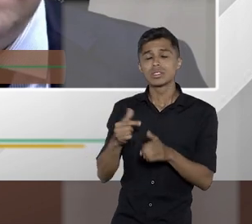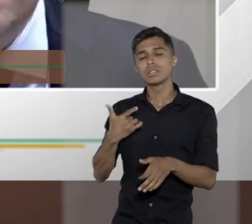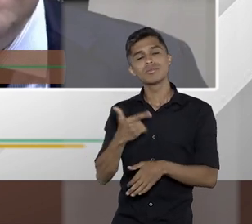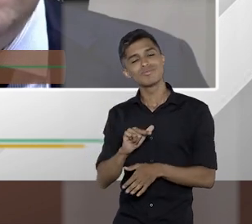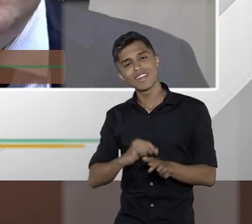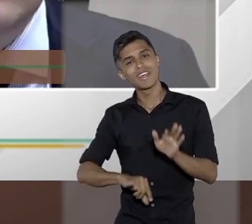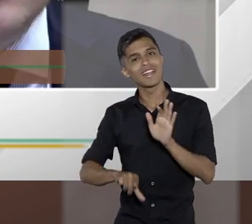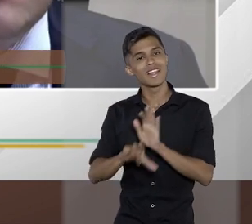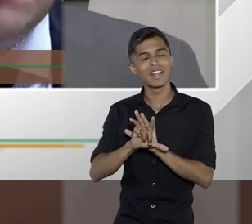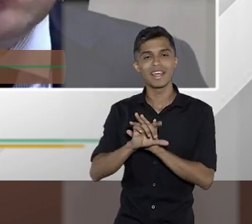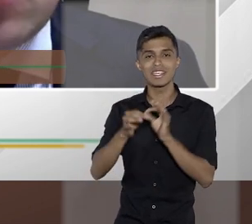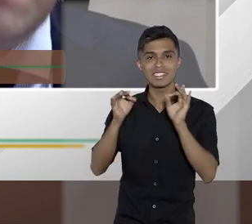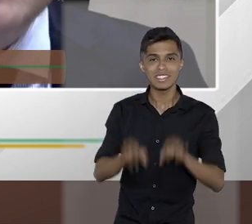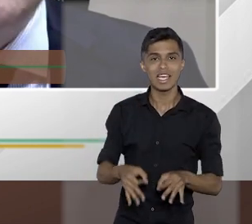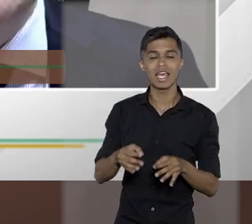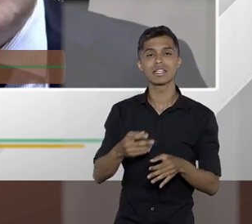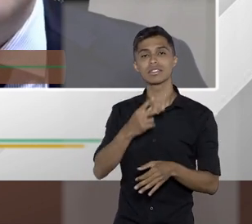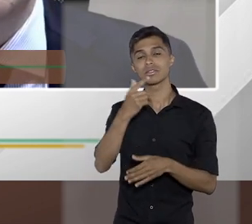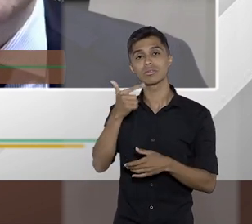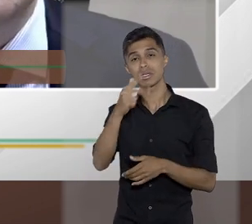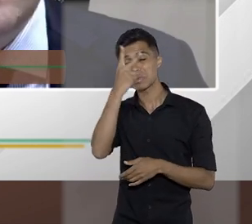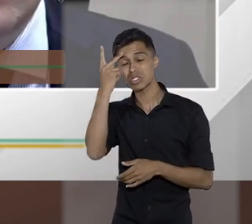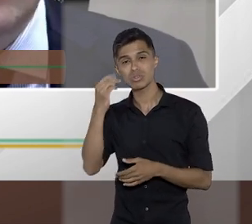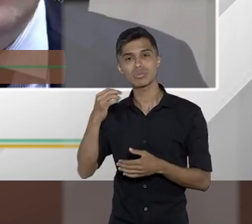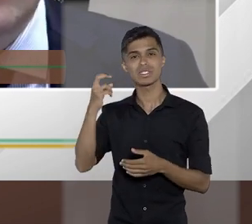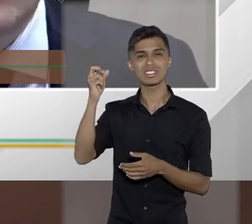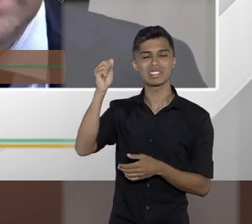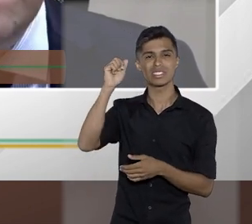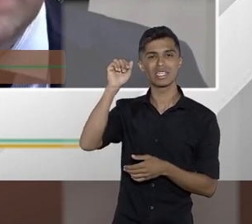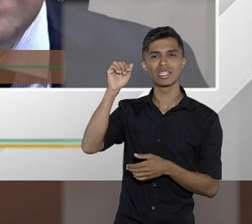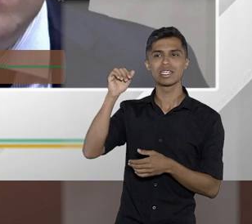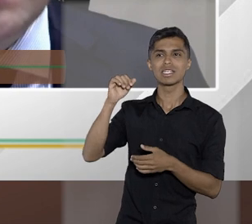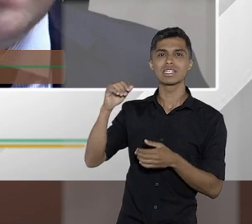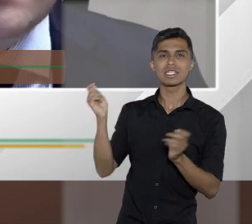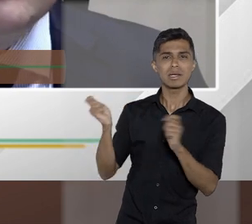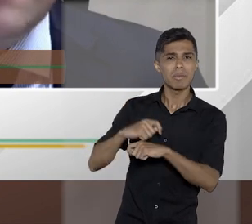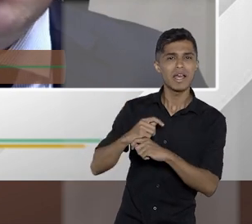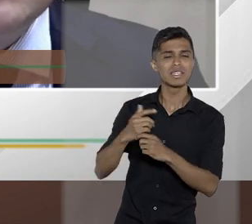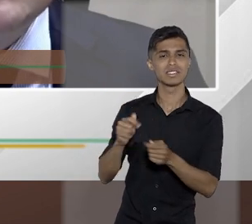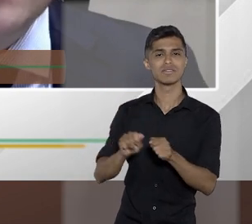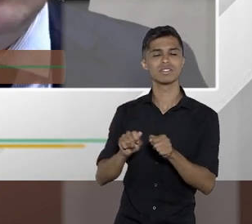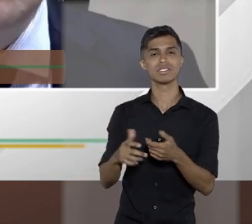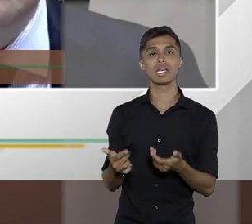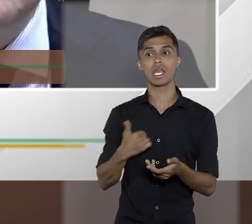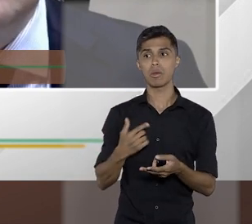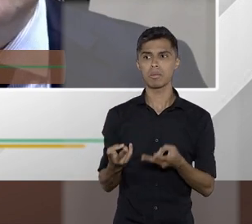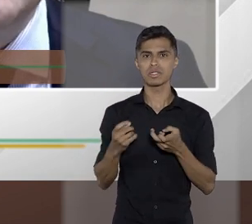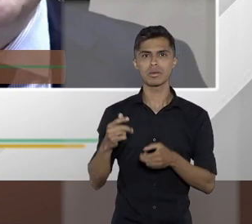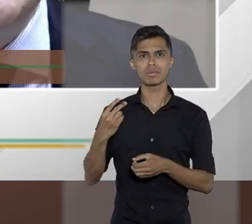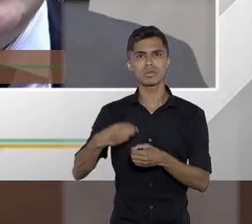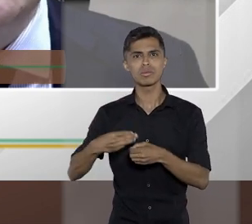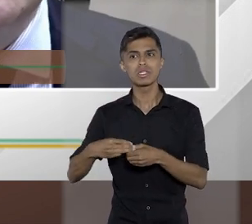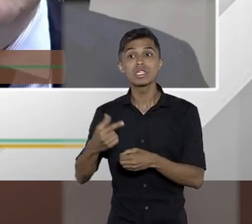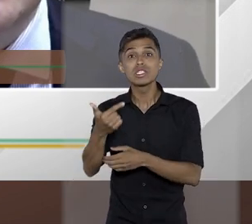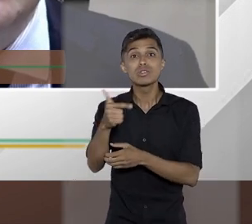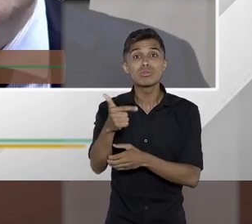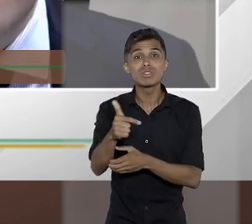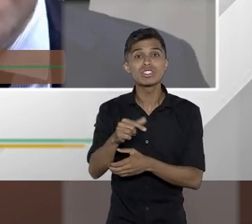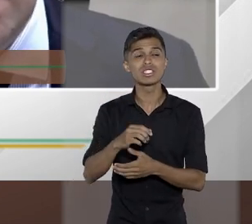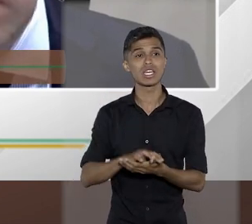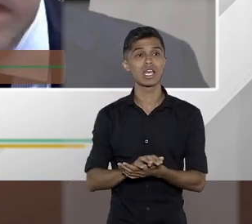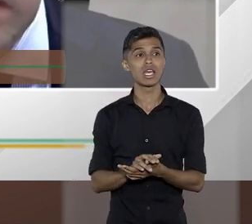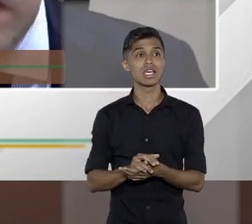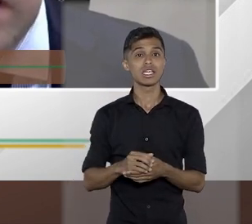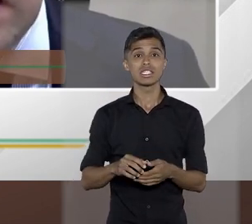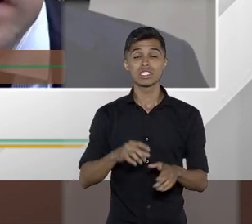pertinente, que não tem pessoal capacitado, que não tem logística. Eu cheguei até presenciar alguns municípios que sequer dívida